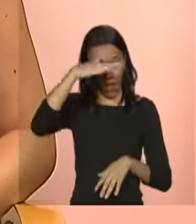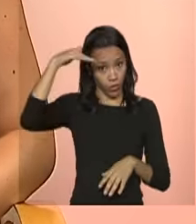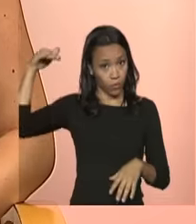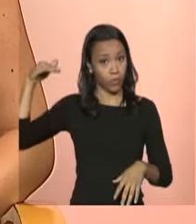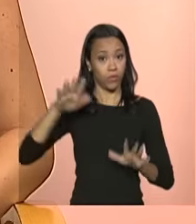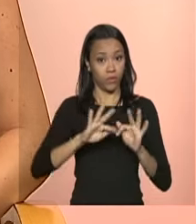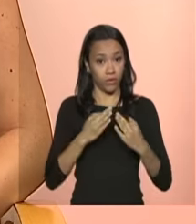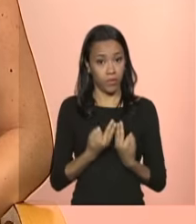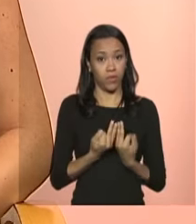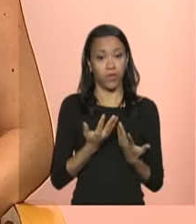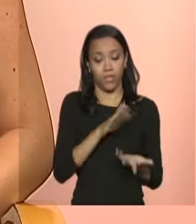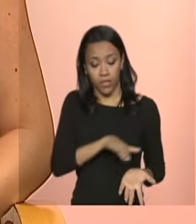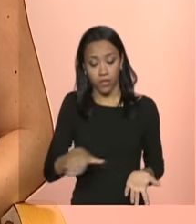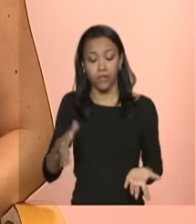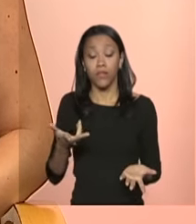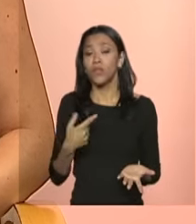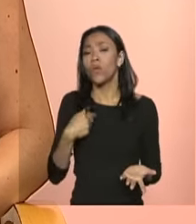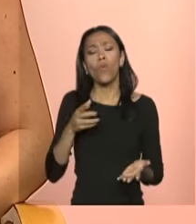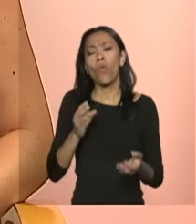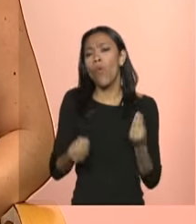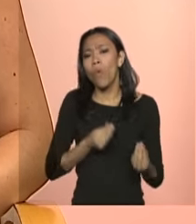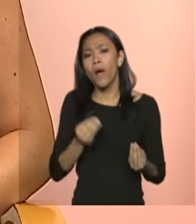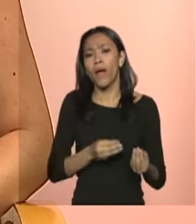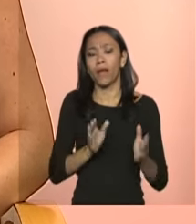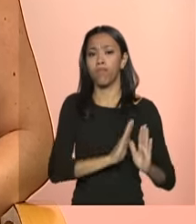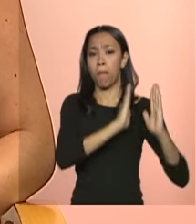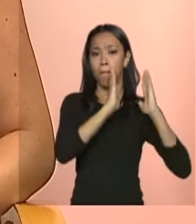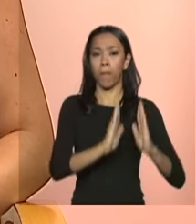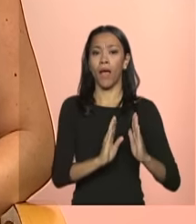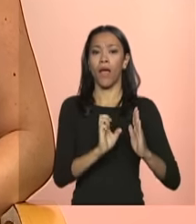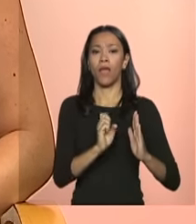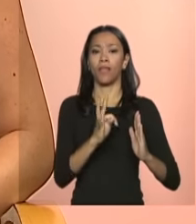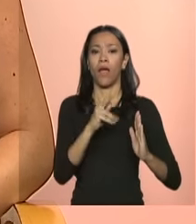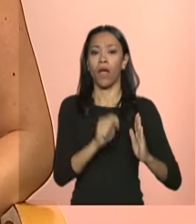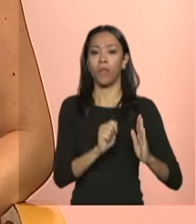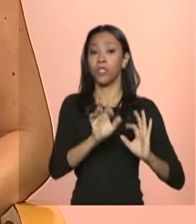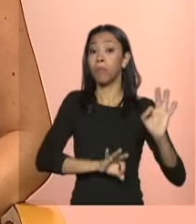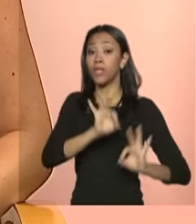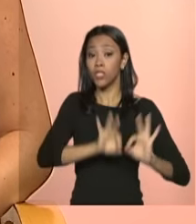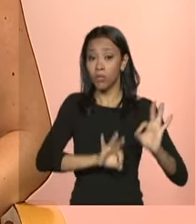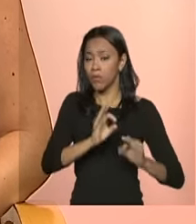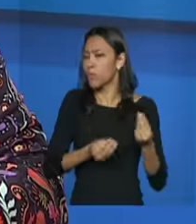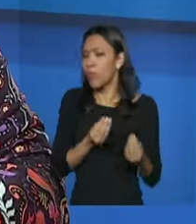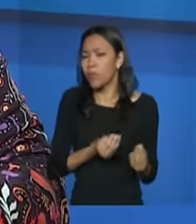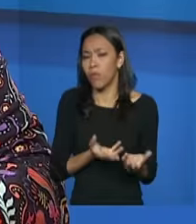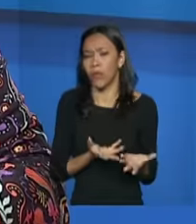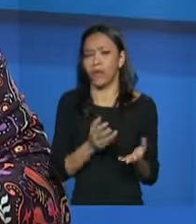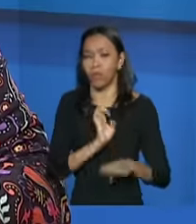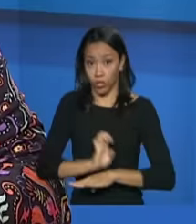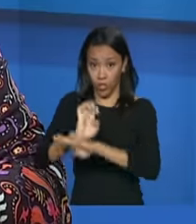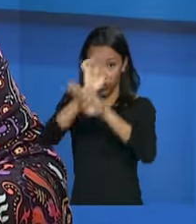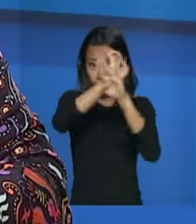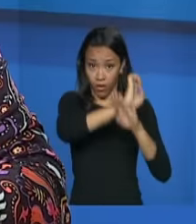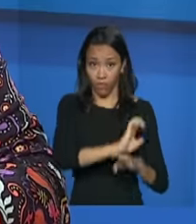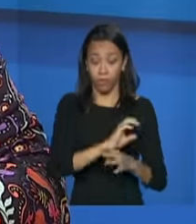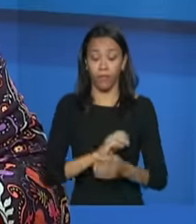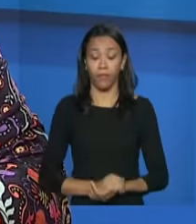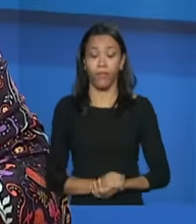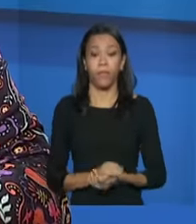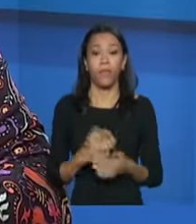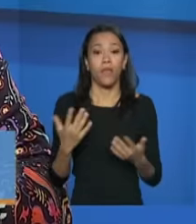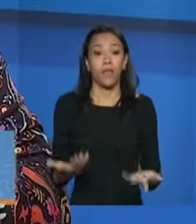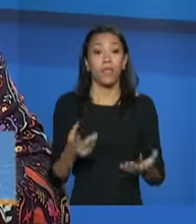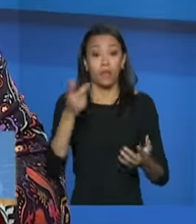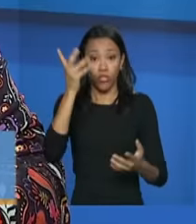as etapas do planejamento o que deve constar no planejamento dos estados então depois de um período de pactuação em âmbito